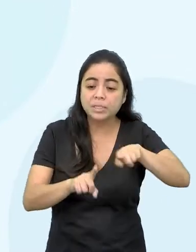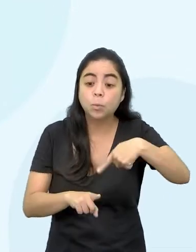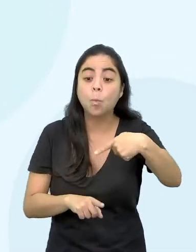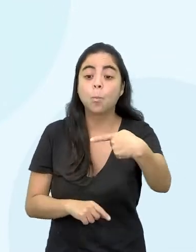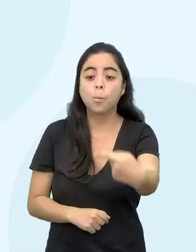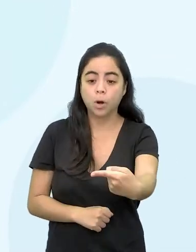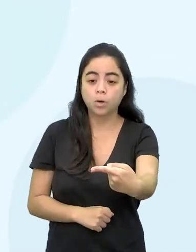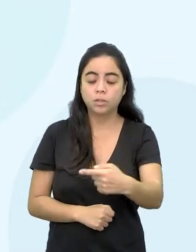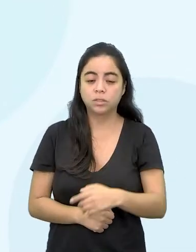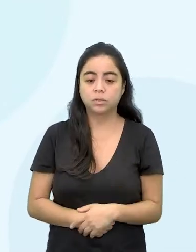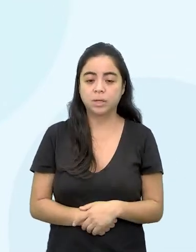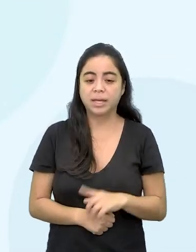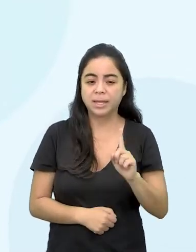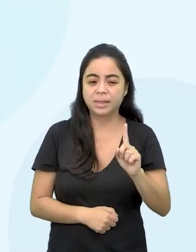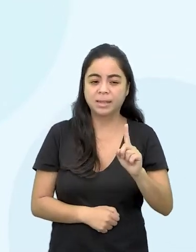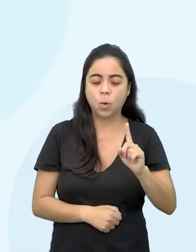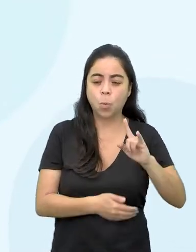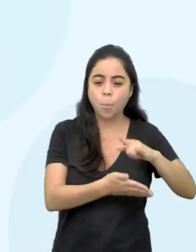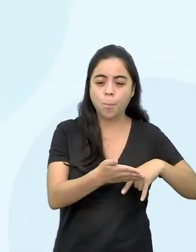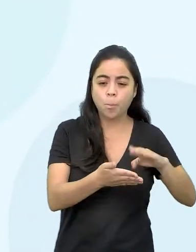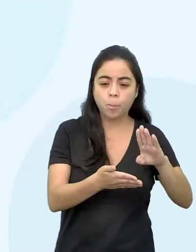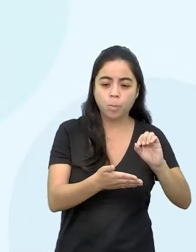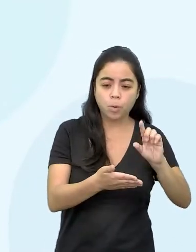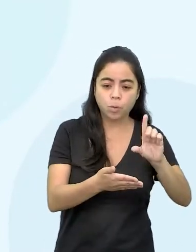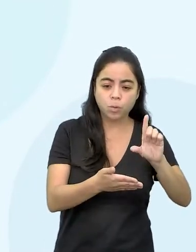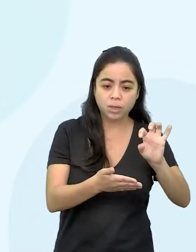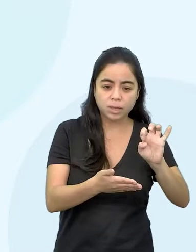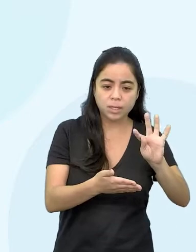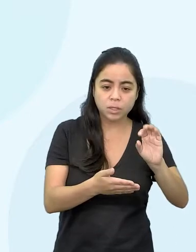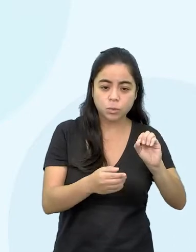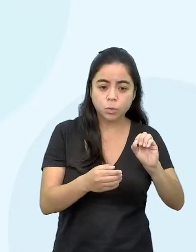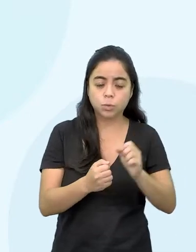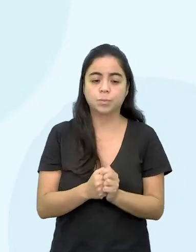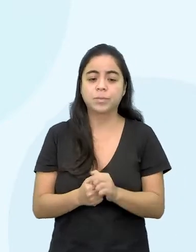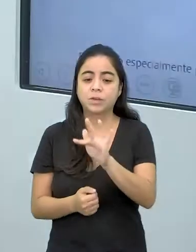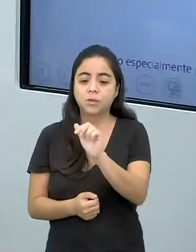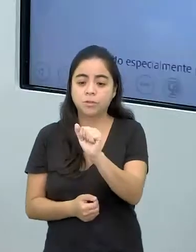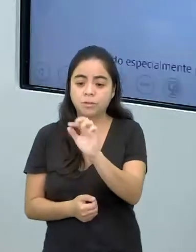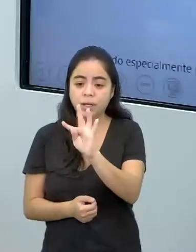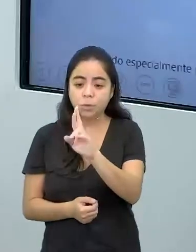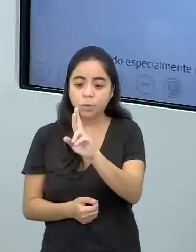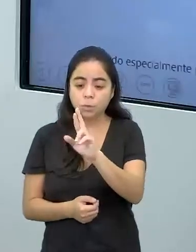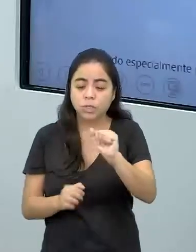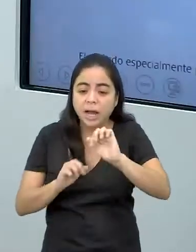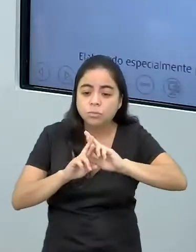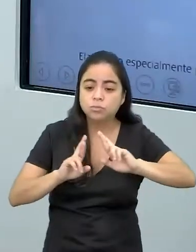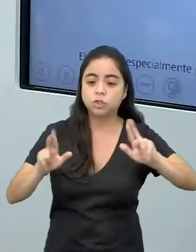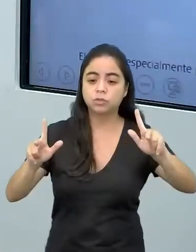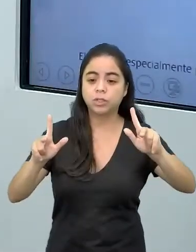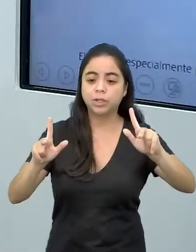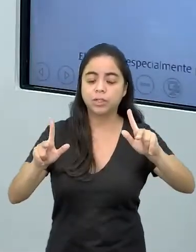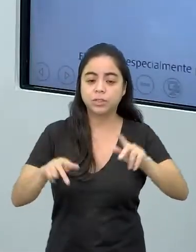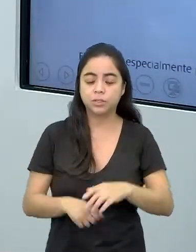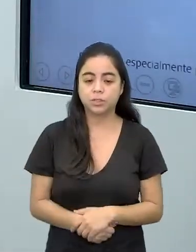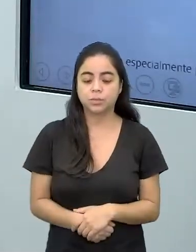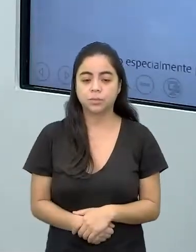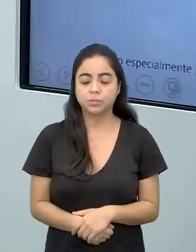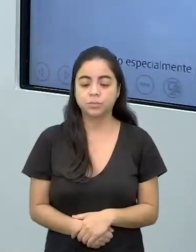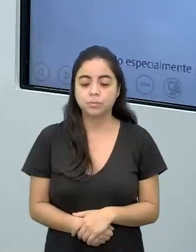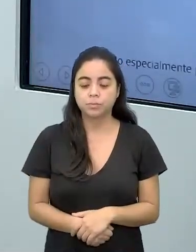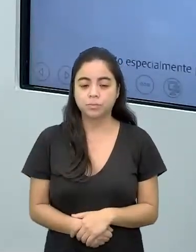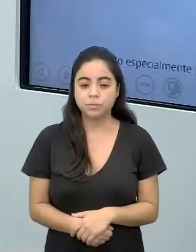fatura, e não um boleto bancário, um boleto aí, a conta de consumo, e não é uma fatura, o cartão de crédito ele fatura a compra.